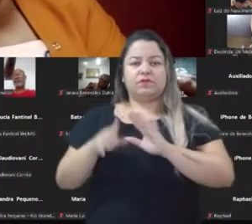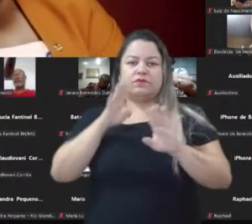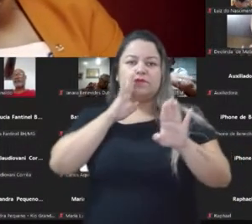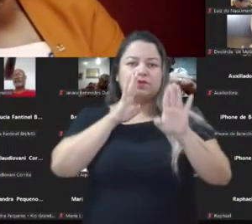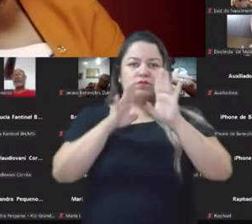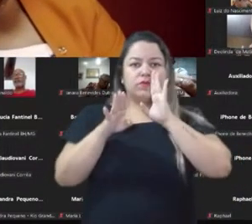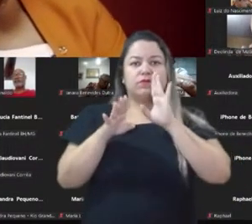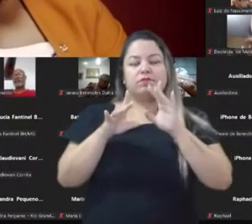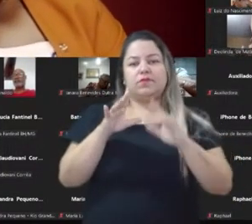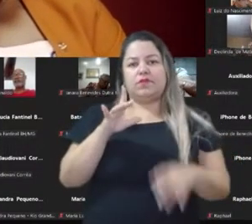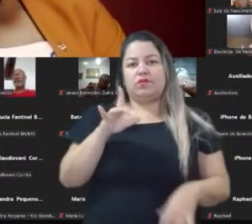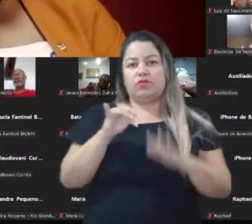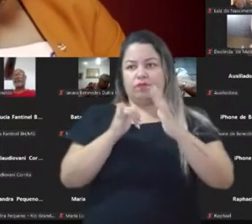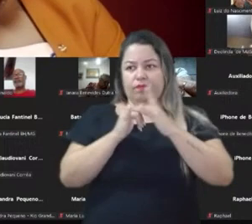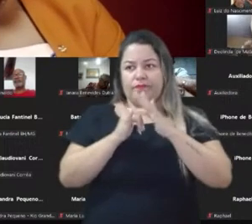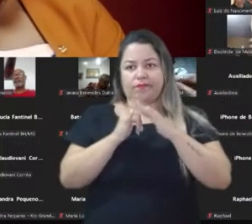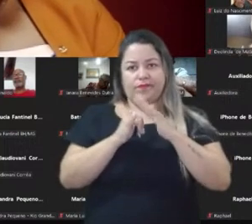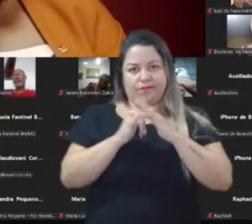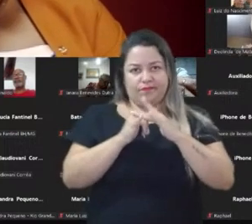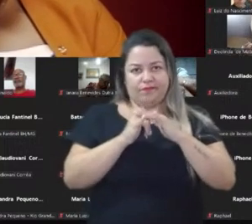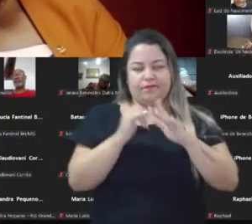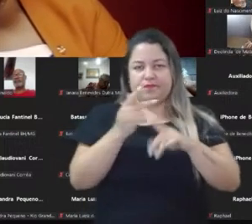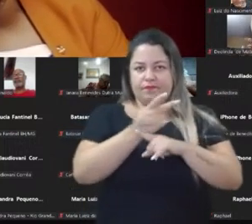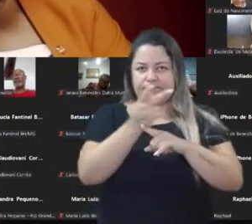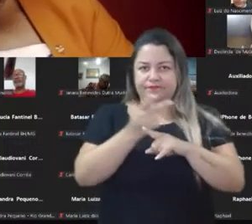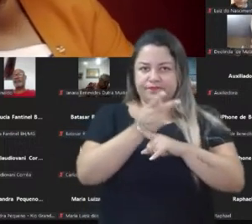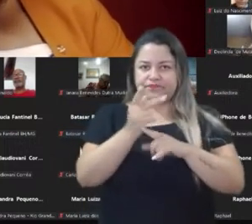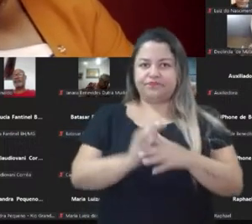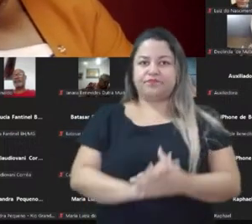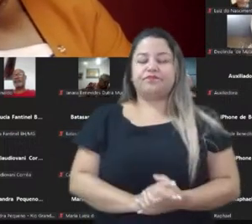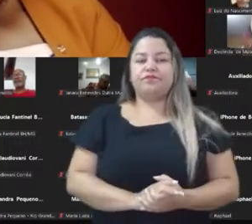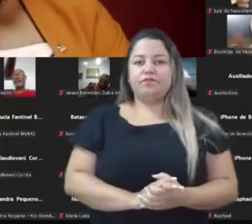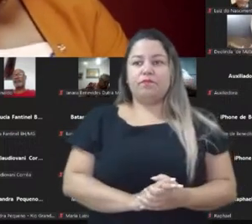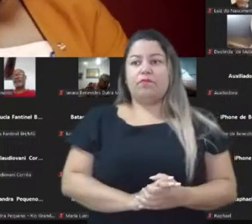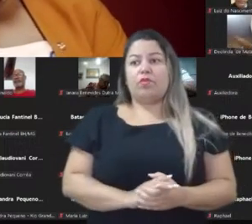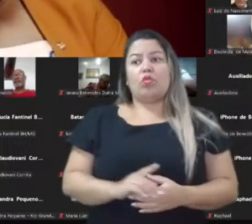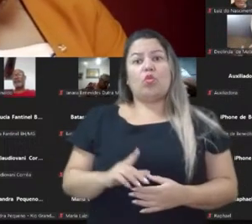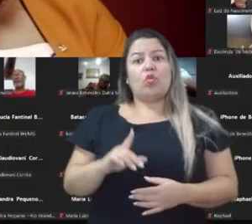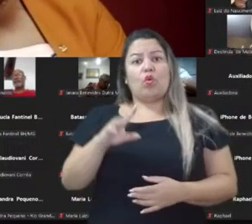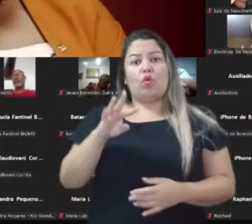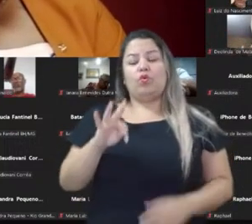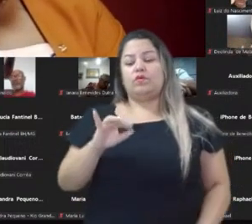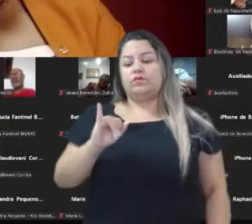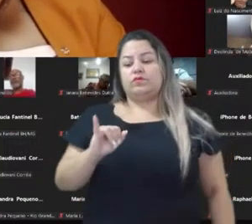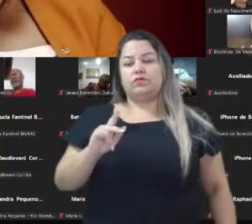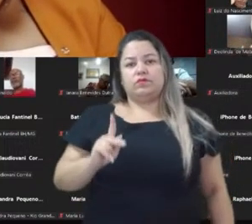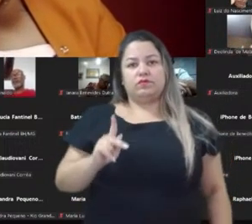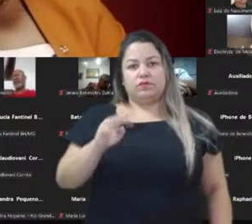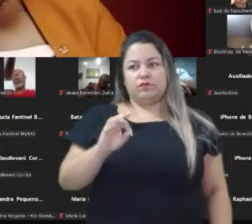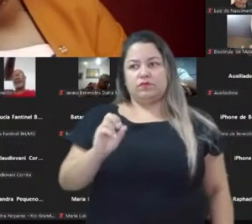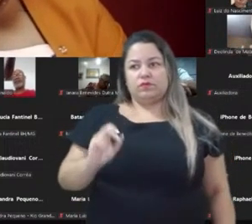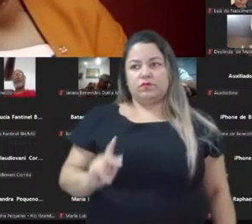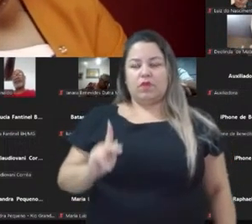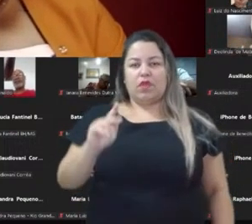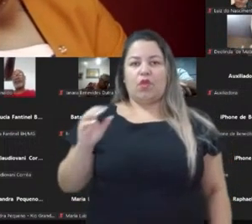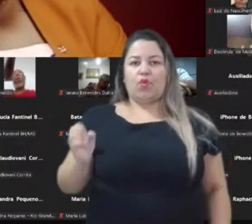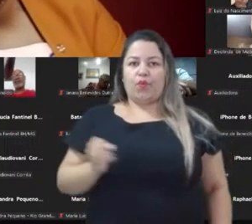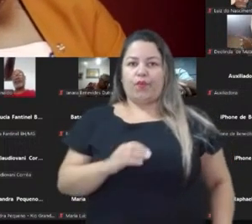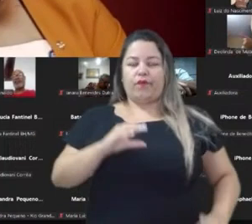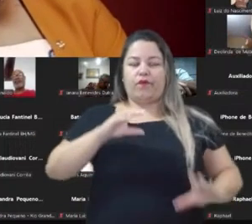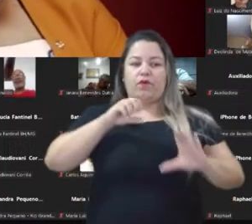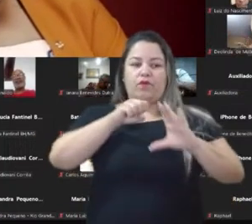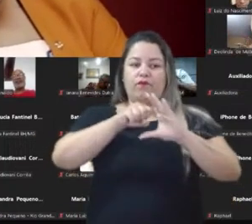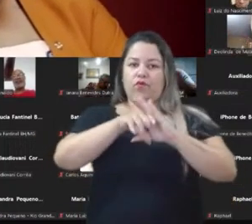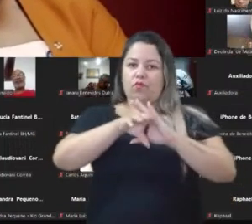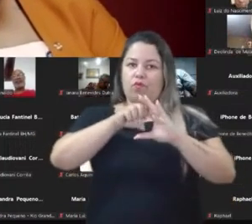e do YouTube nessa busca ativa. O TikTok é o novo Google da comunicação